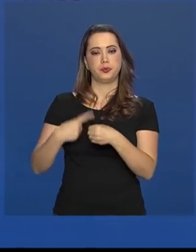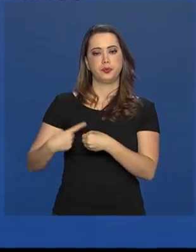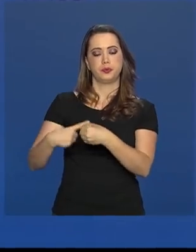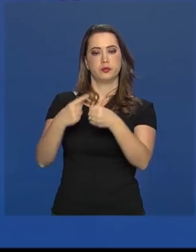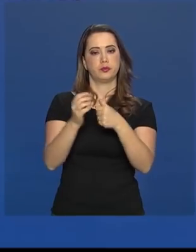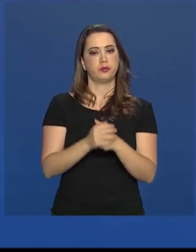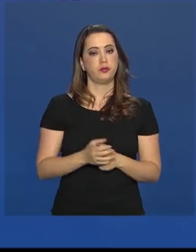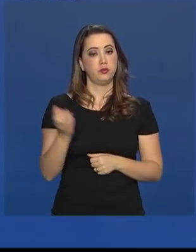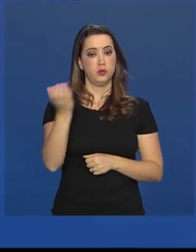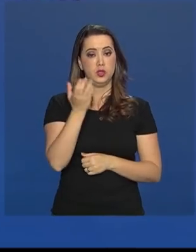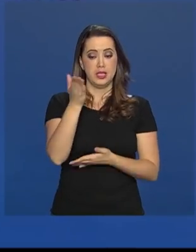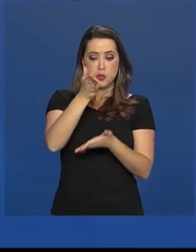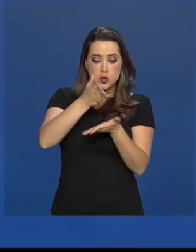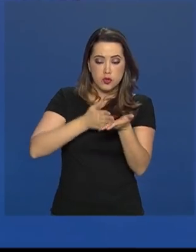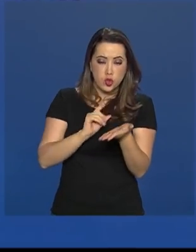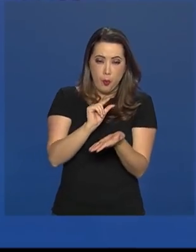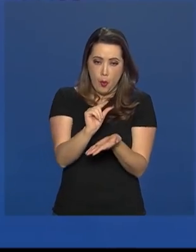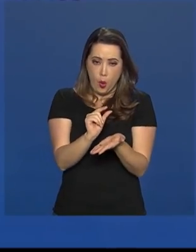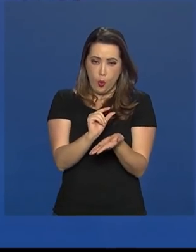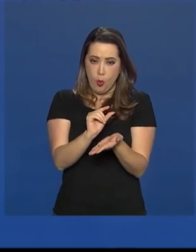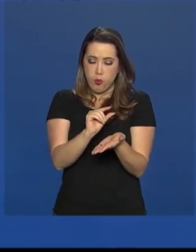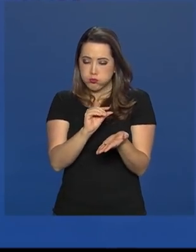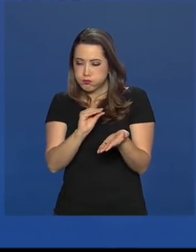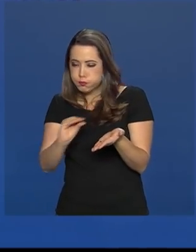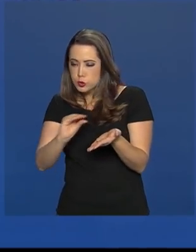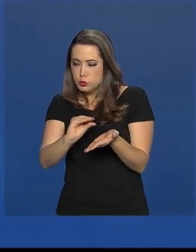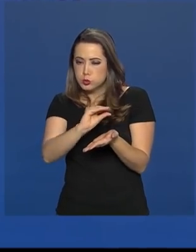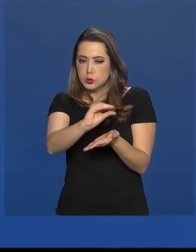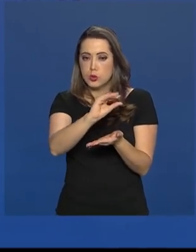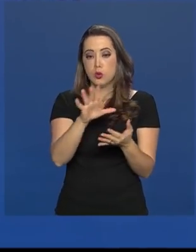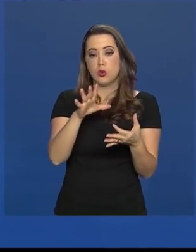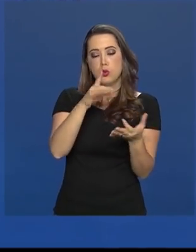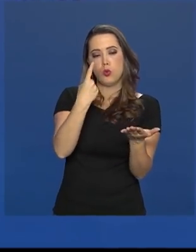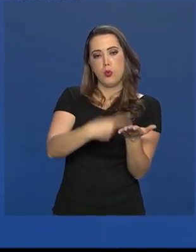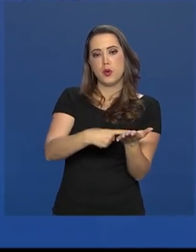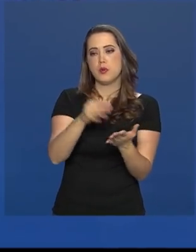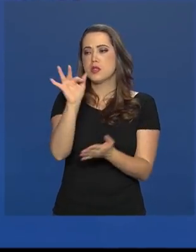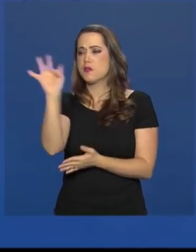Queremos dividir o pouco que nós temos com vocês com o Pax Federativo.